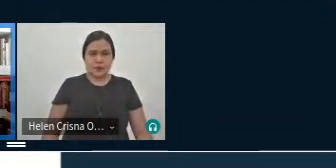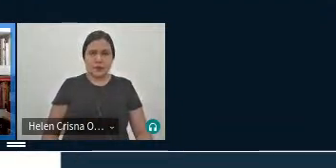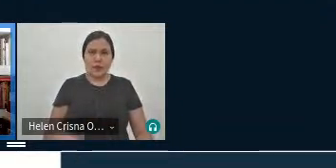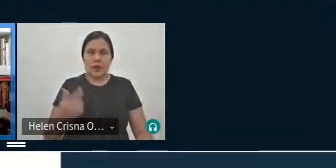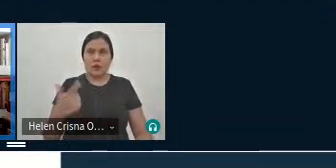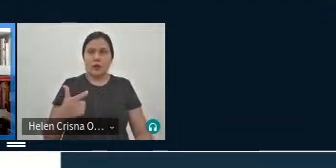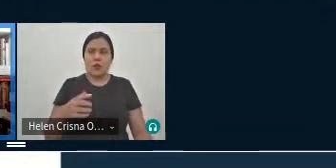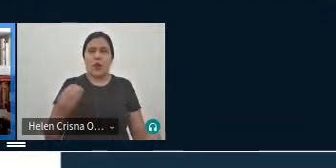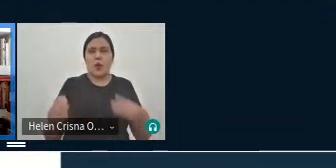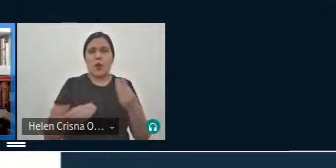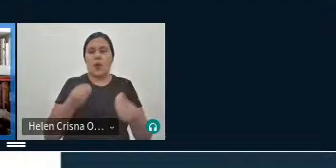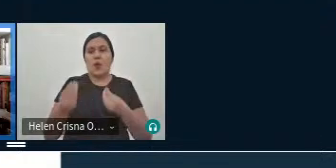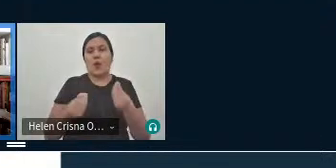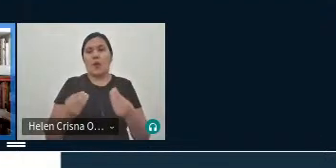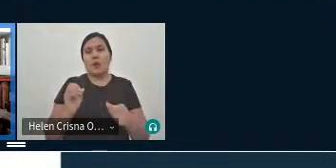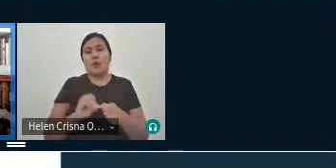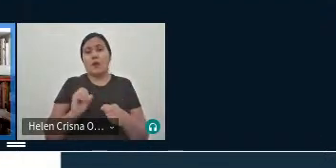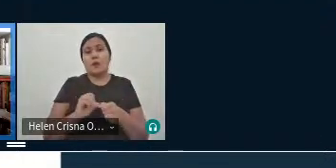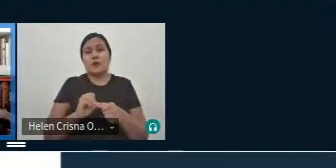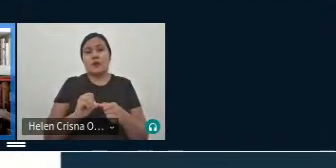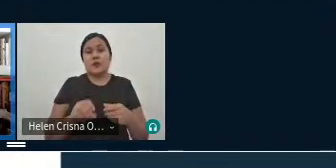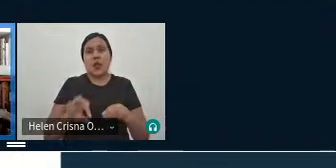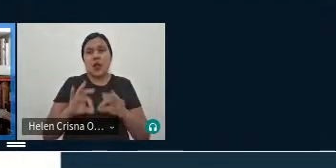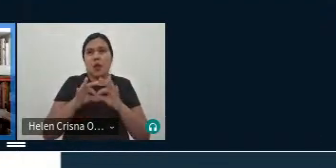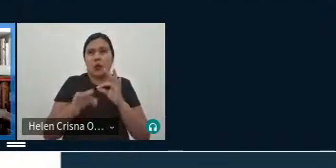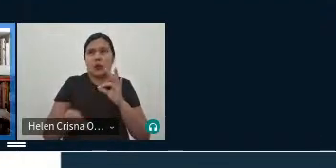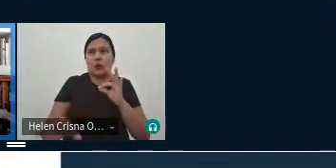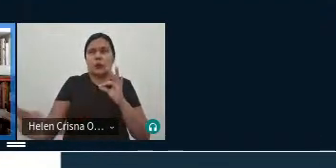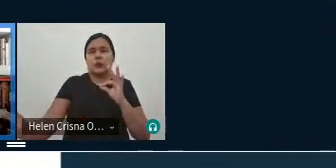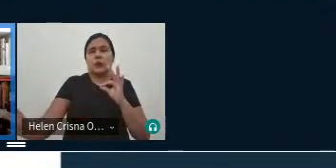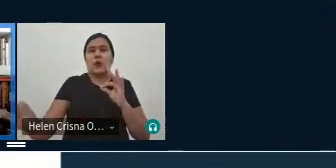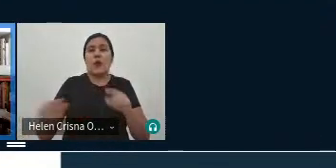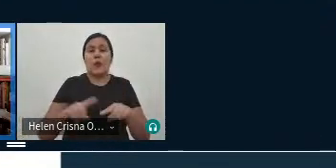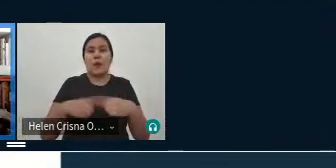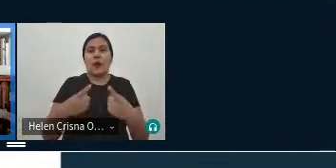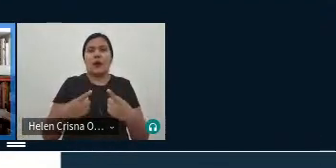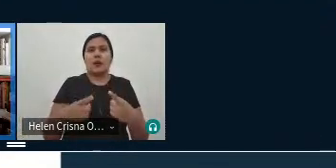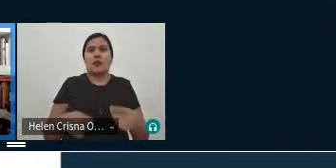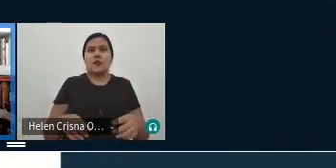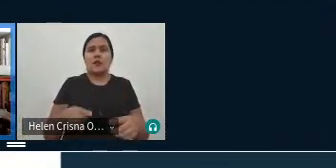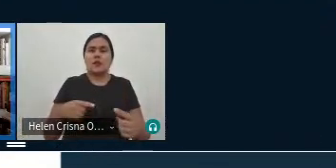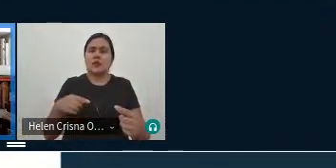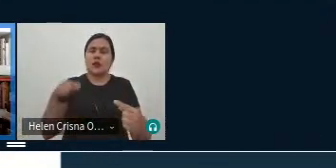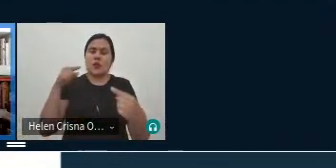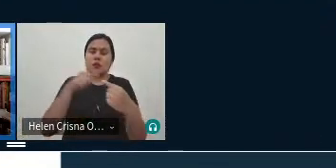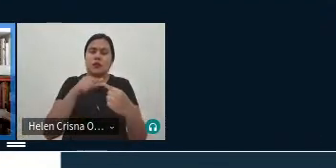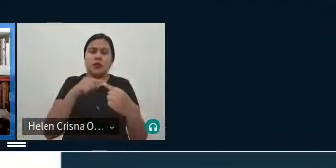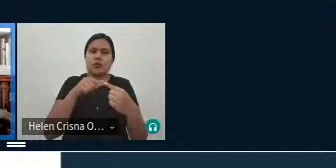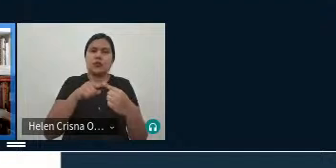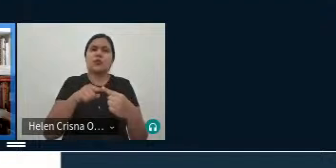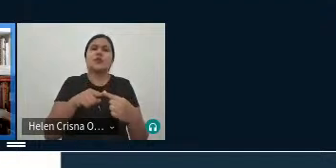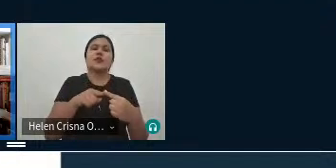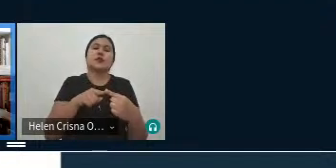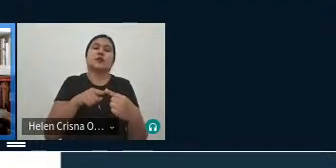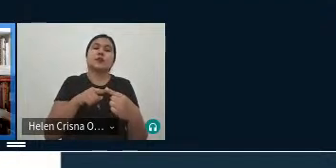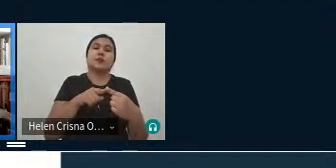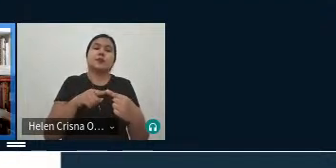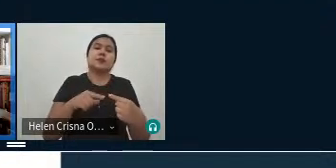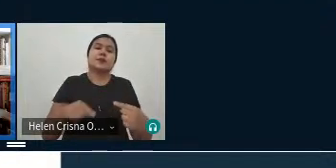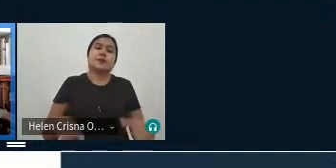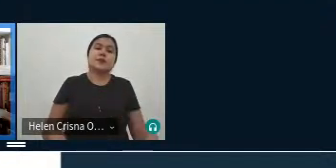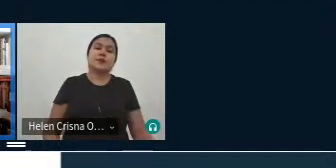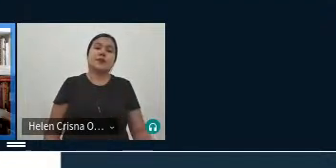como fazer me estender muito mas eu vou tentar ser bastante objetiva na tentativa né de